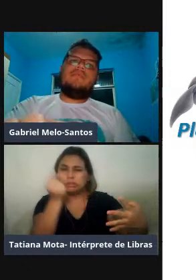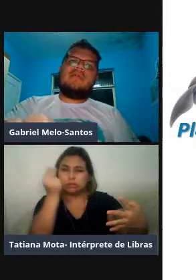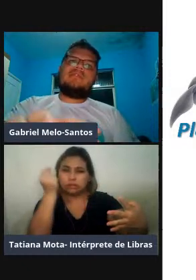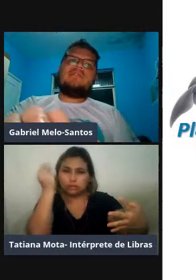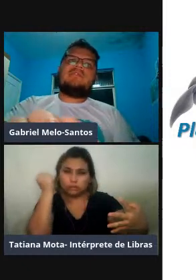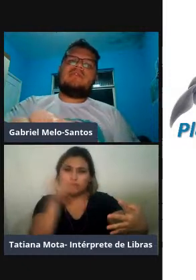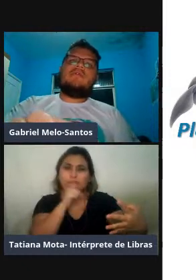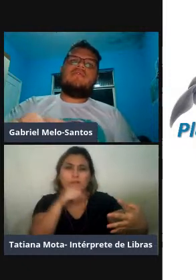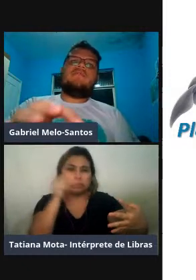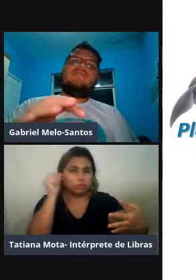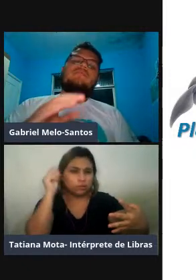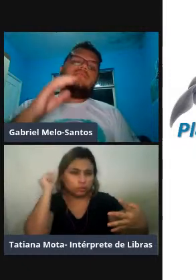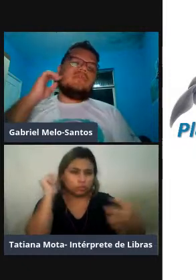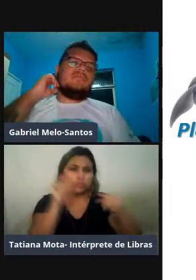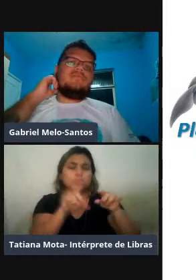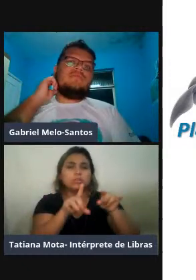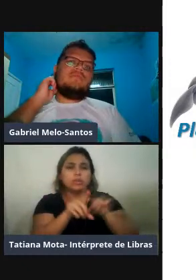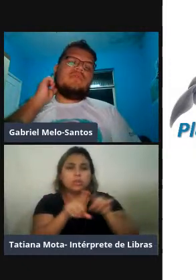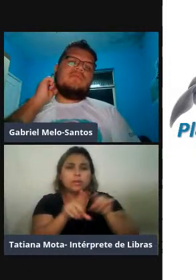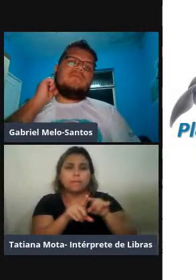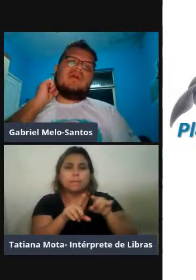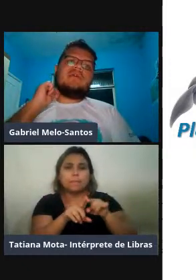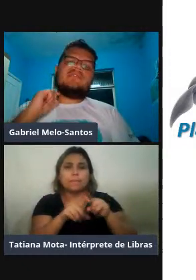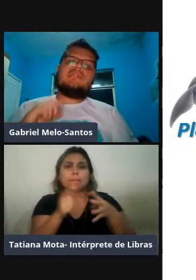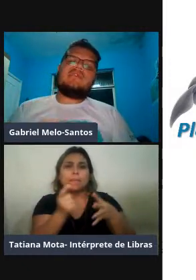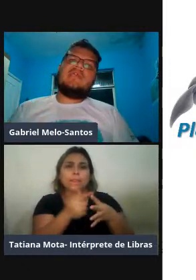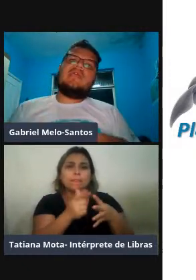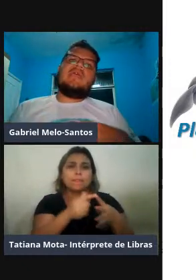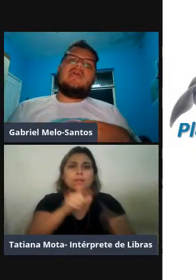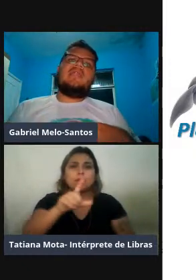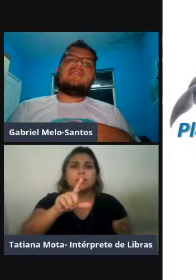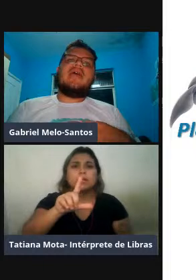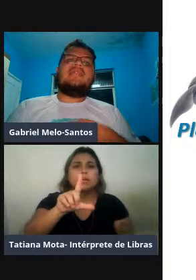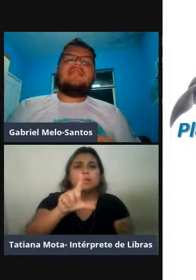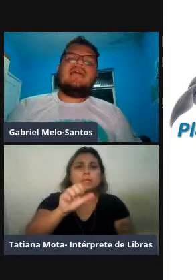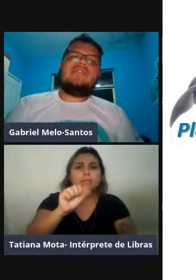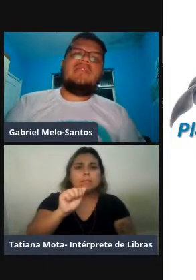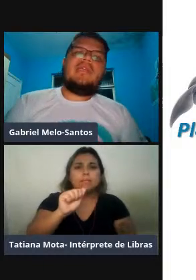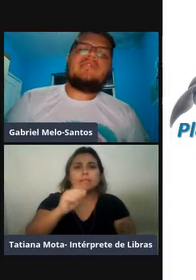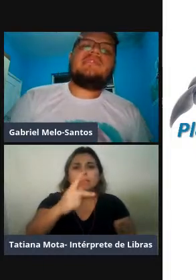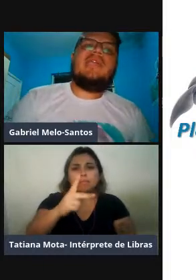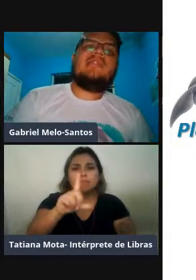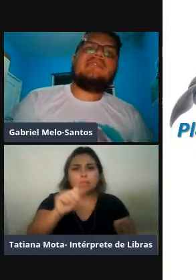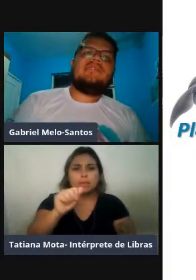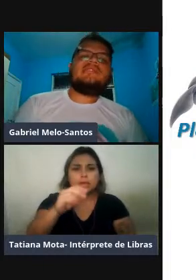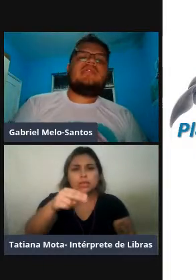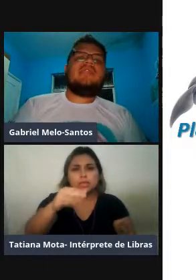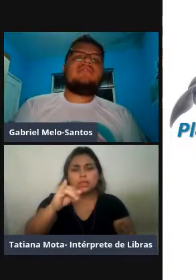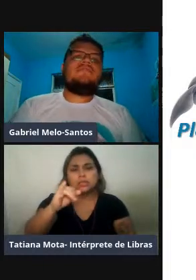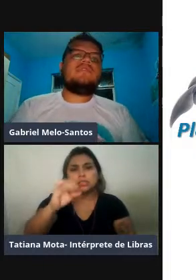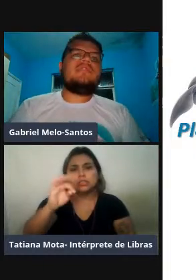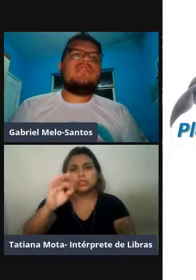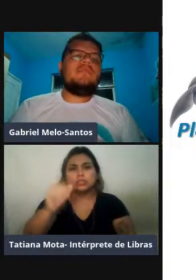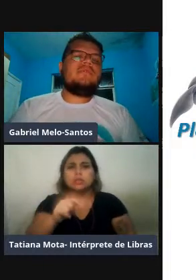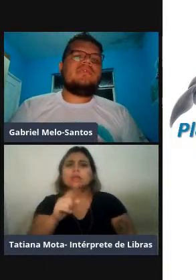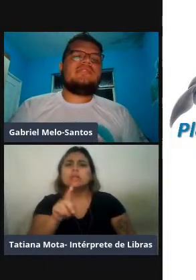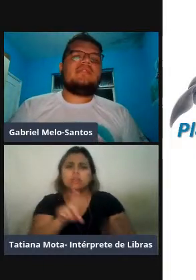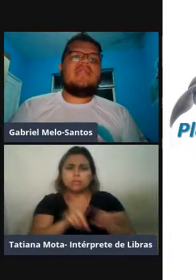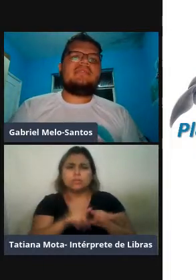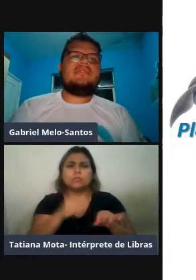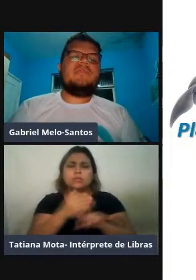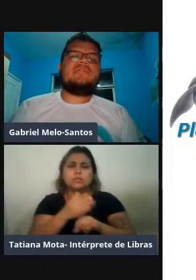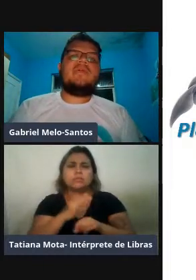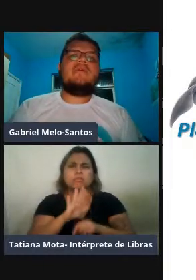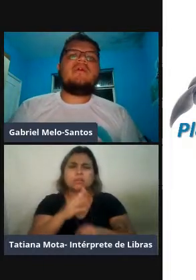a gente bicho as linhagens deles existem desde 23